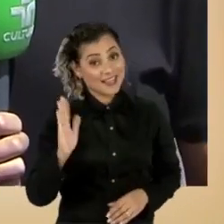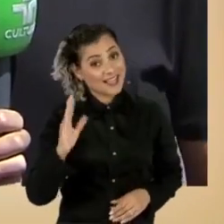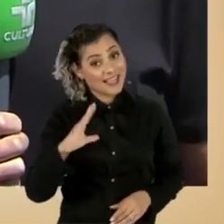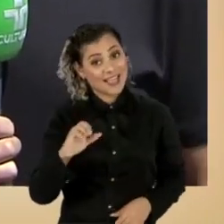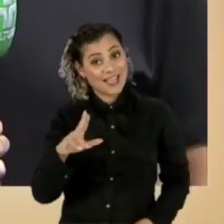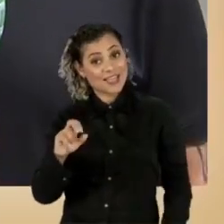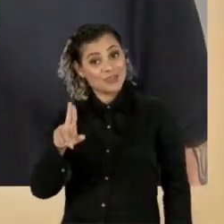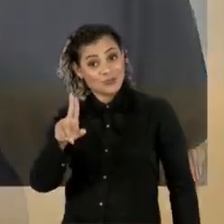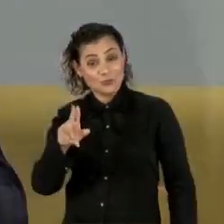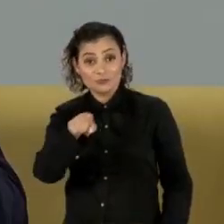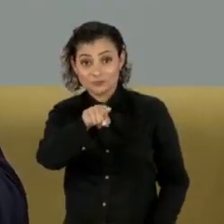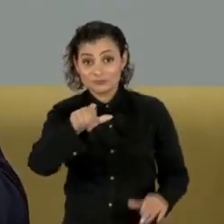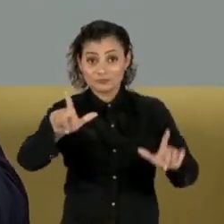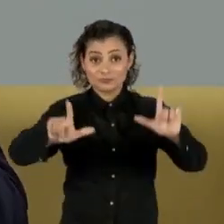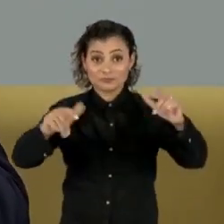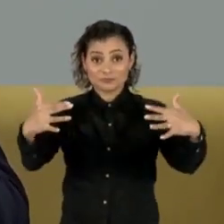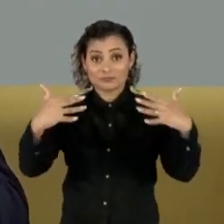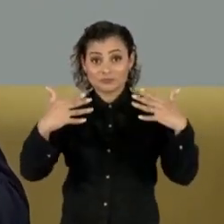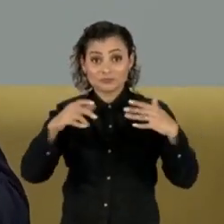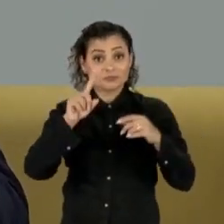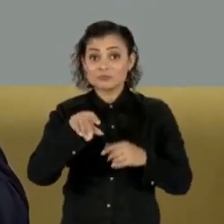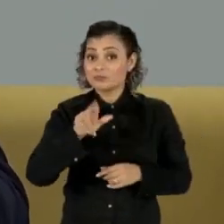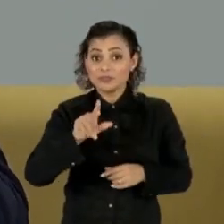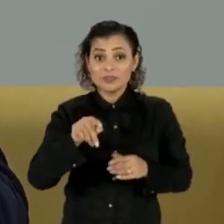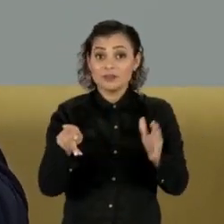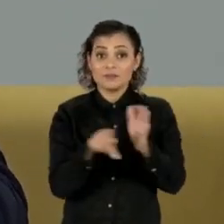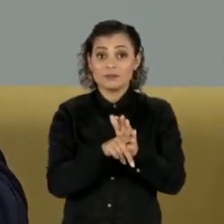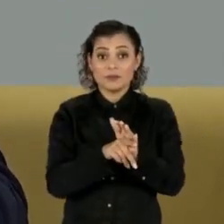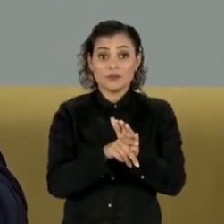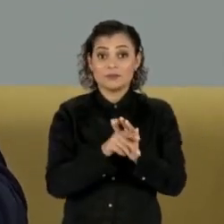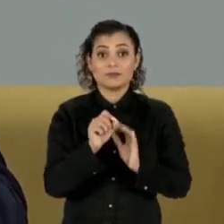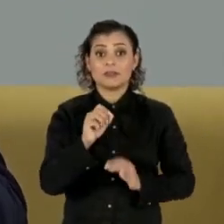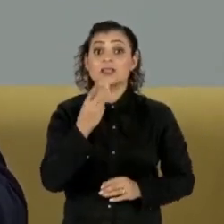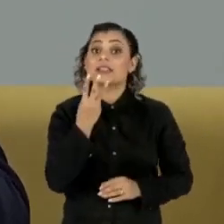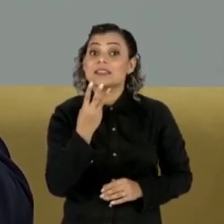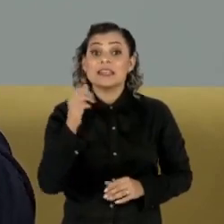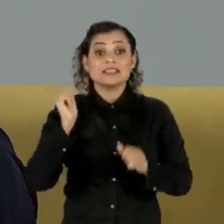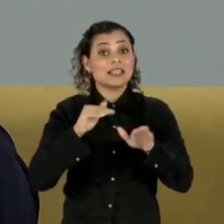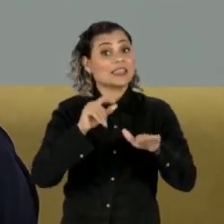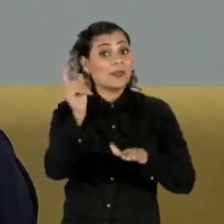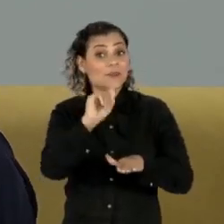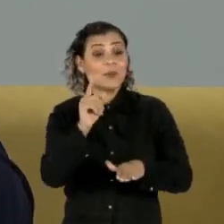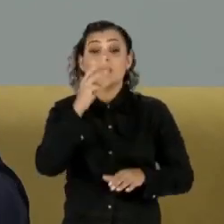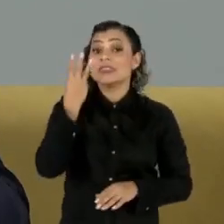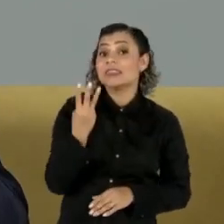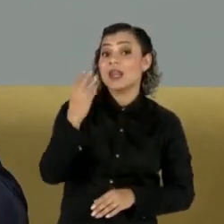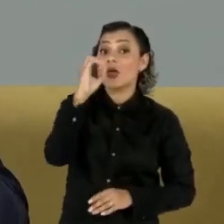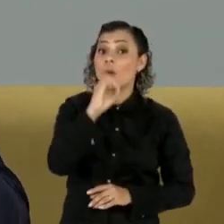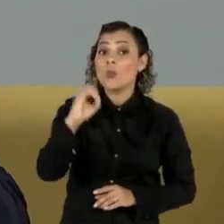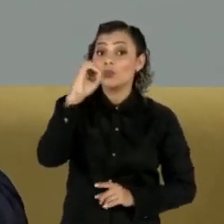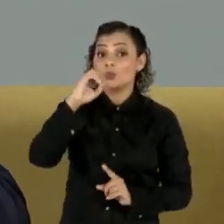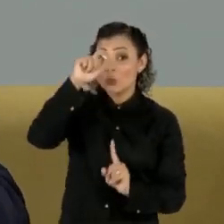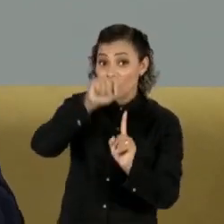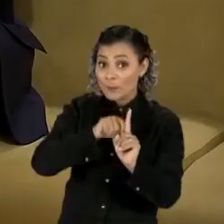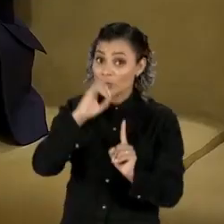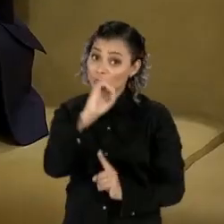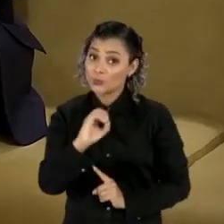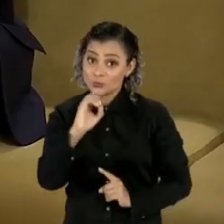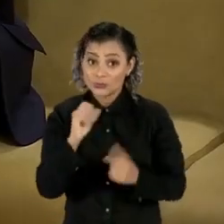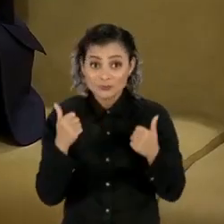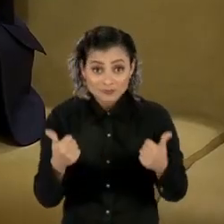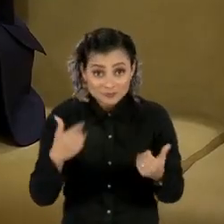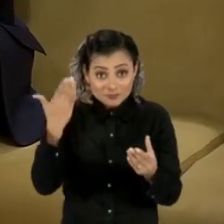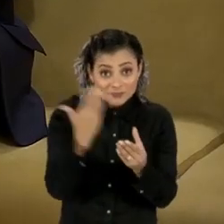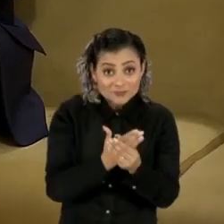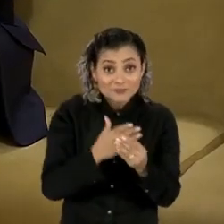obrigado. E olha você em casa aí, me desculpe, não é uma matéria de arquivos, não é 3 de setembro, como eu falei antes, é 3 de outubro, tá certo? Vamos para o